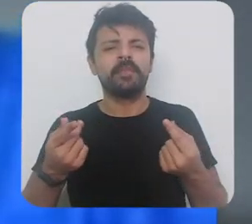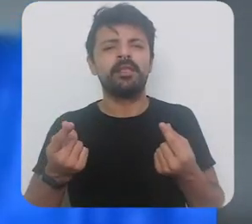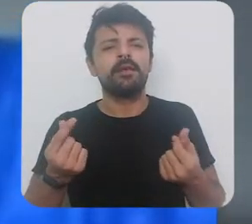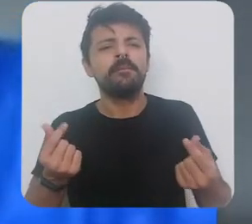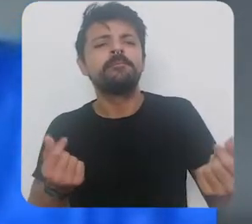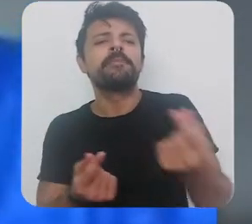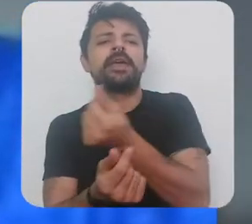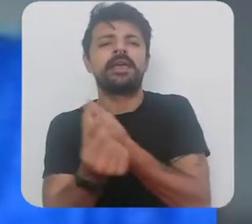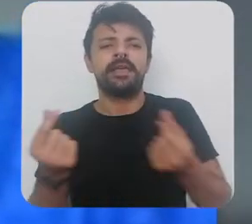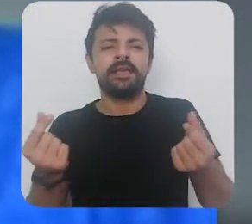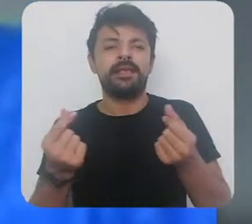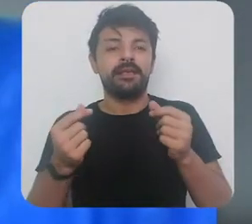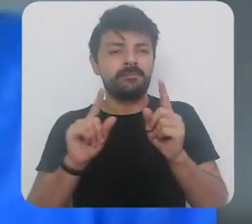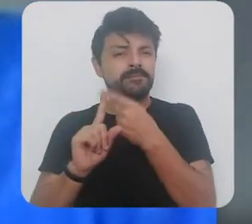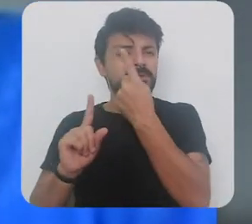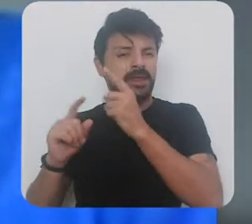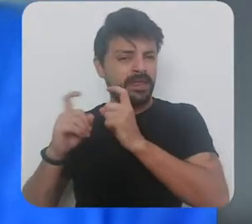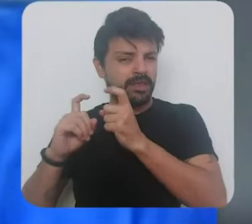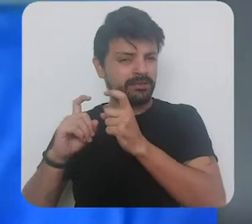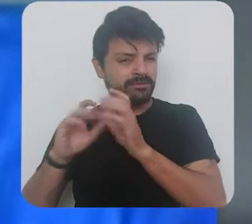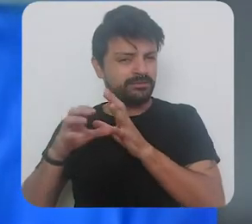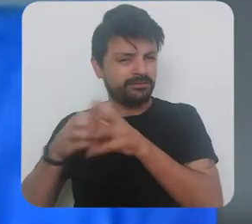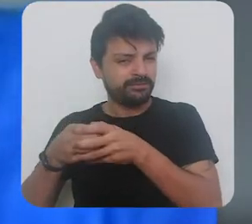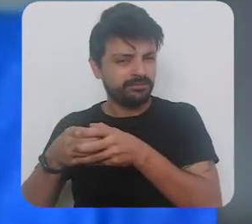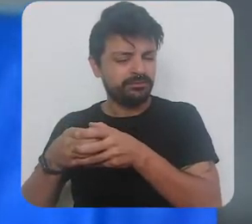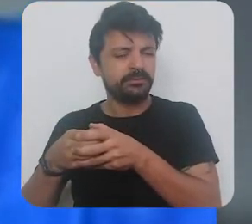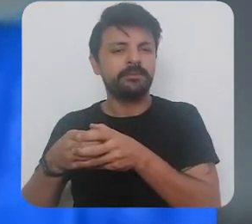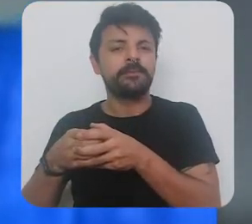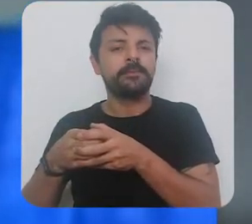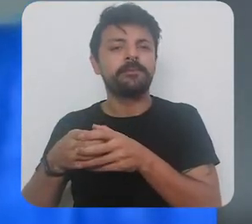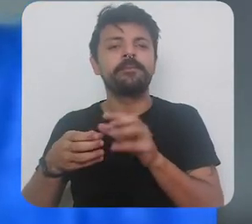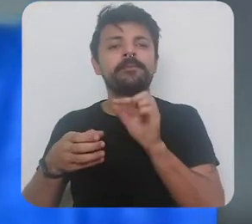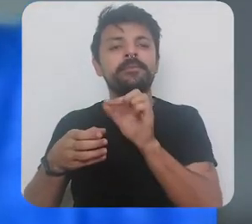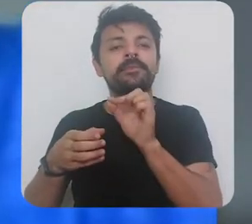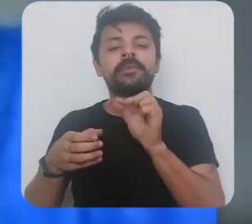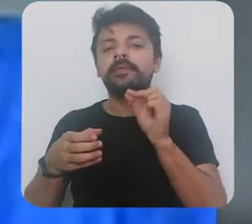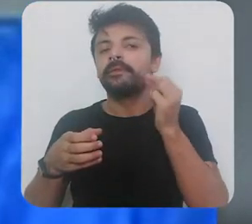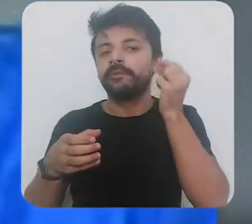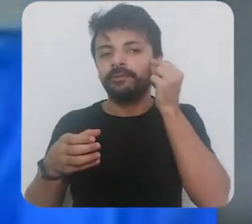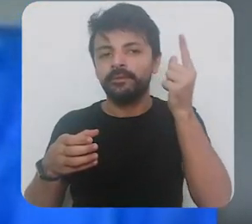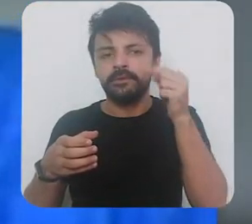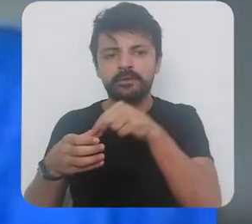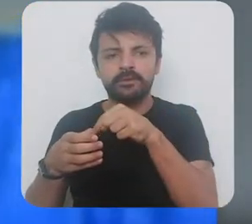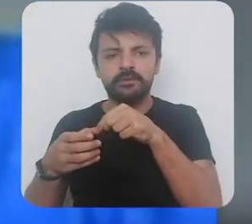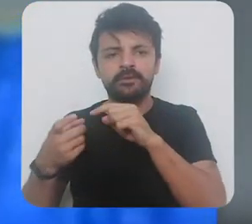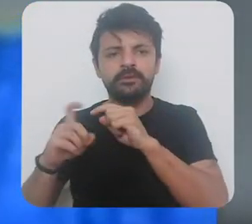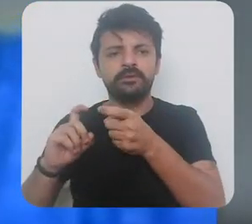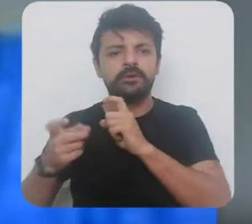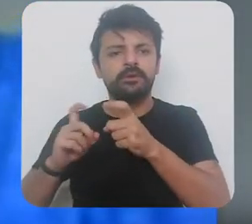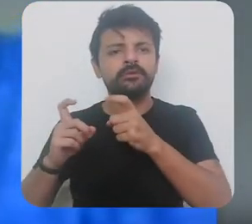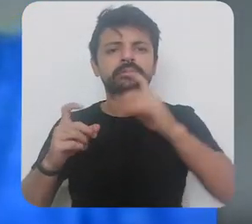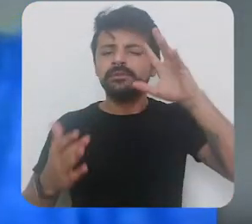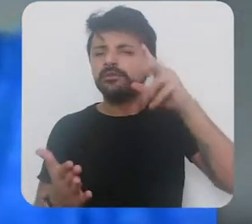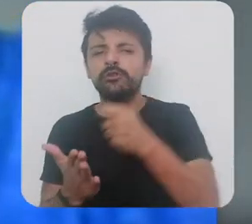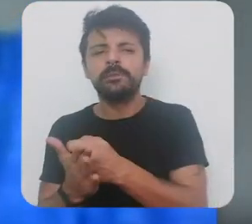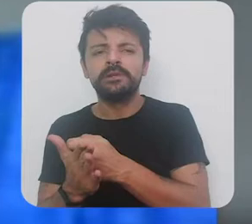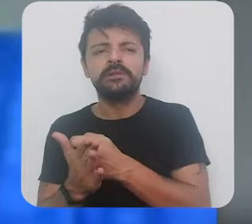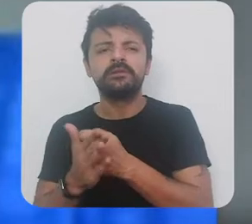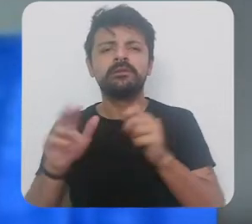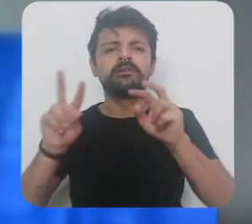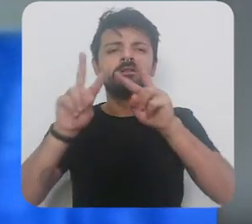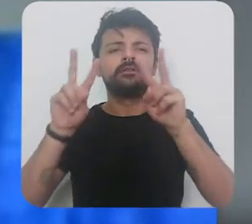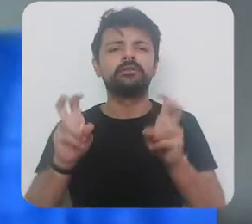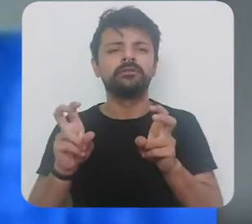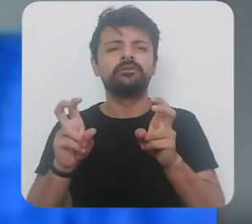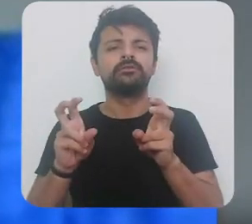a gente tem acertado desde a primeira reunião que a gente fez e até você tem ideia imagina a gente